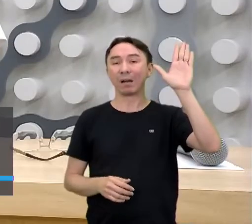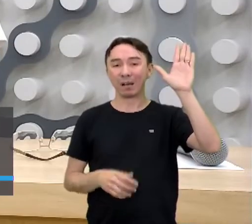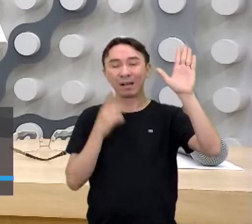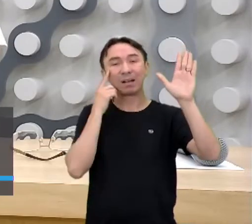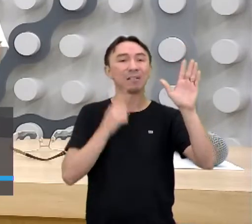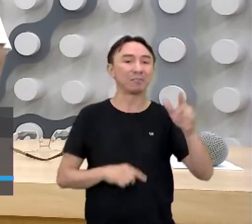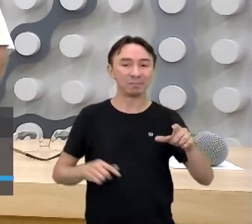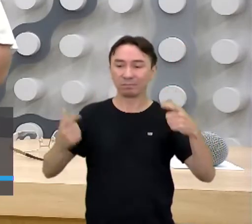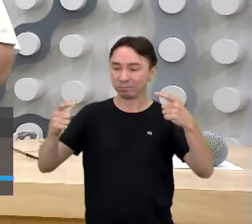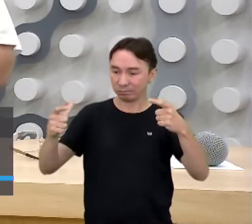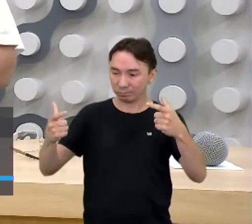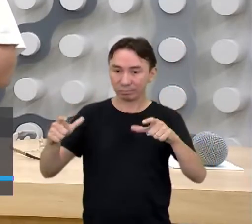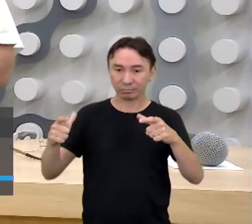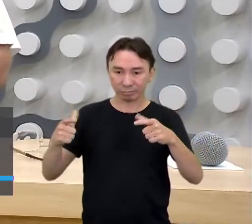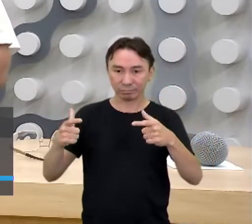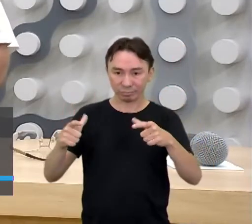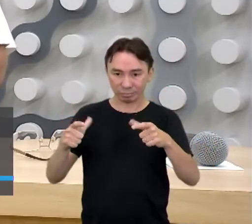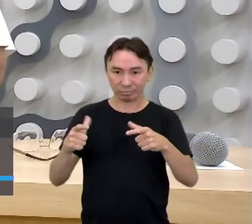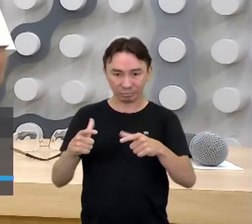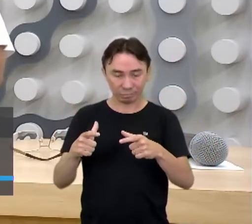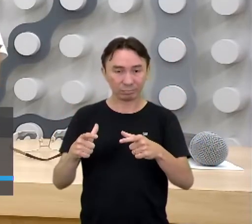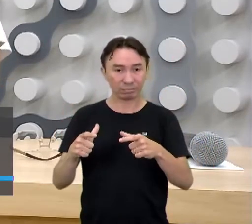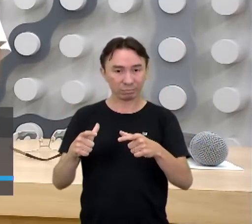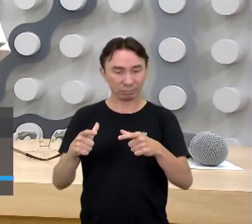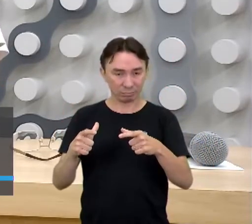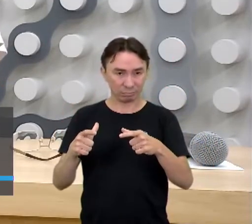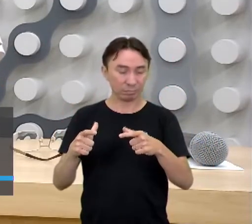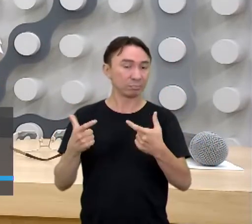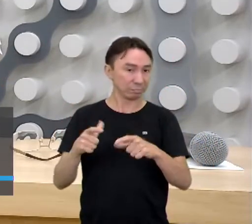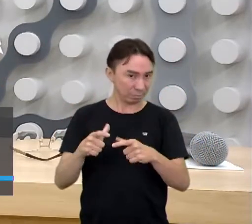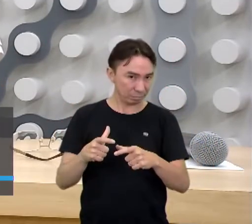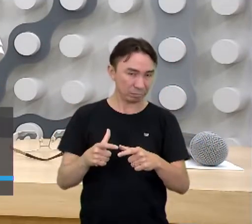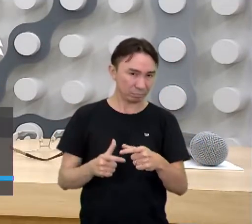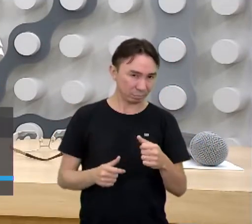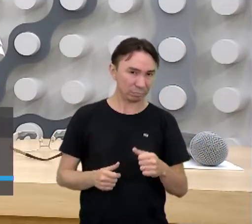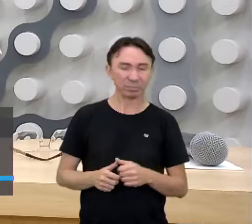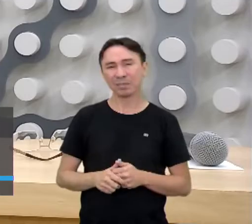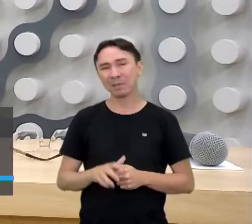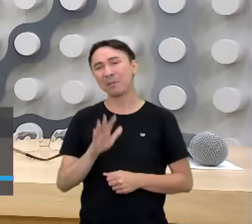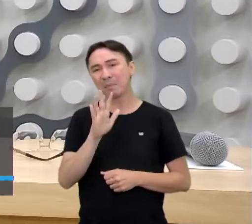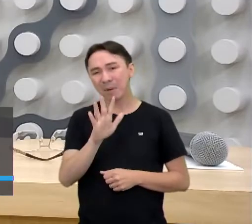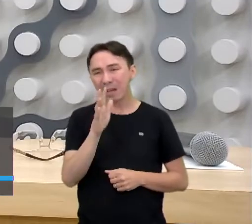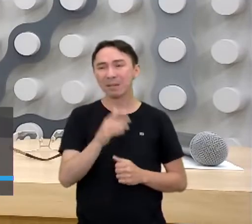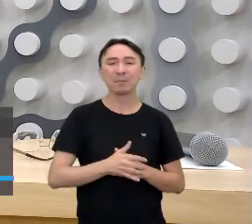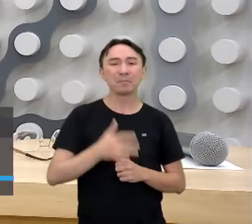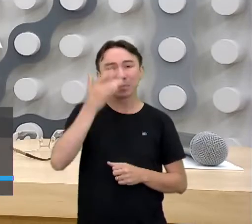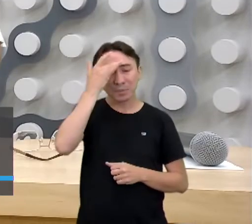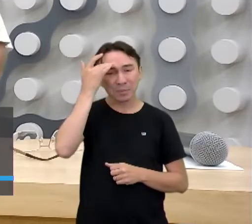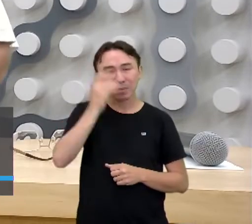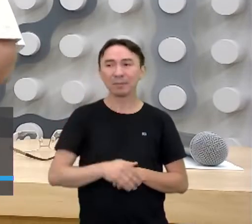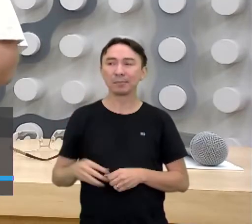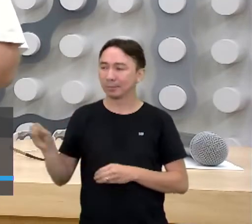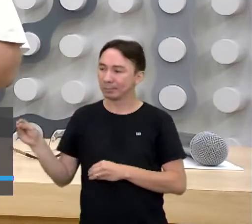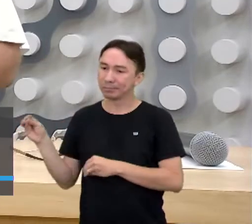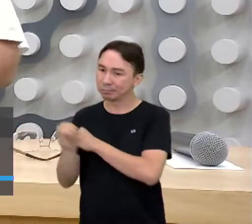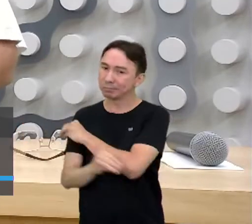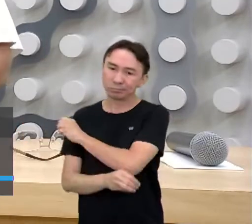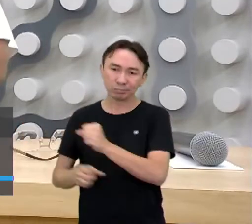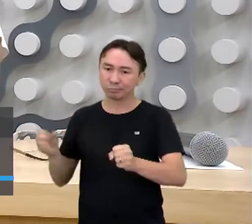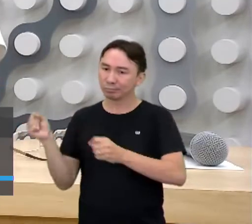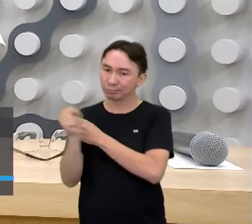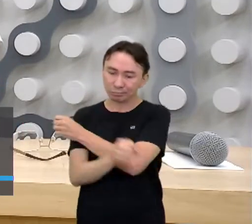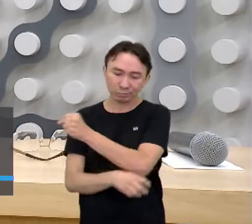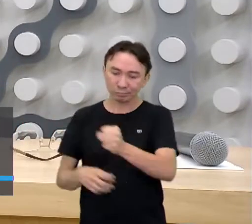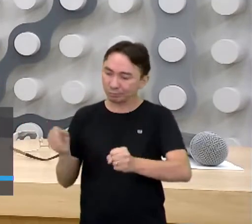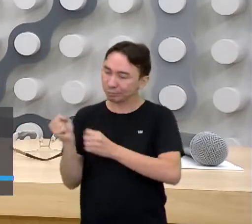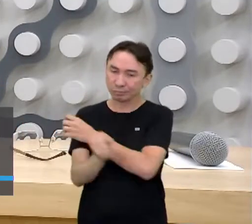tendência é que a população cada vez mais vá diminuindo. Ah, mas e os imigrantes? Os imigrantes também, eles acabam, sim,